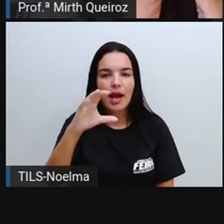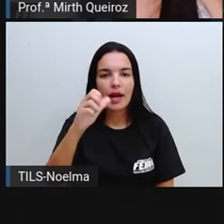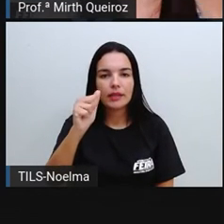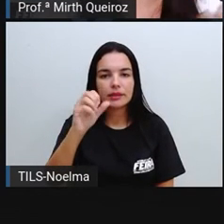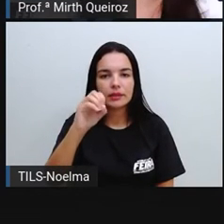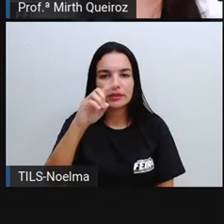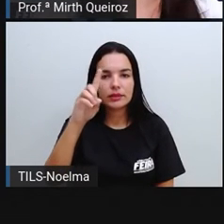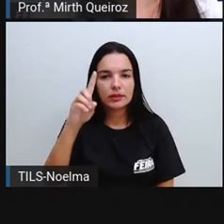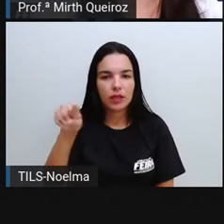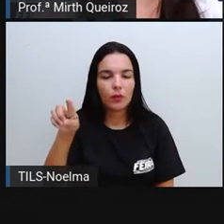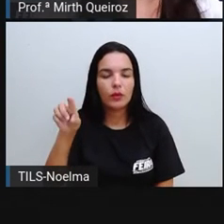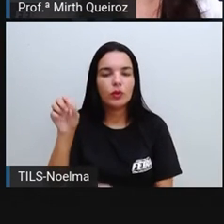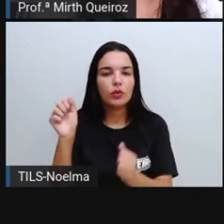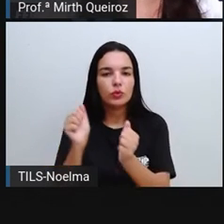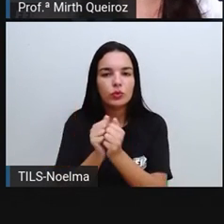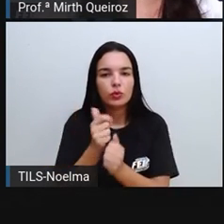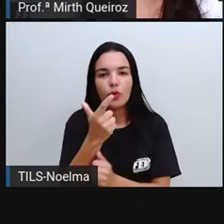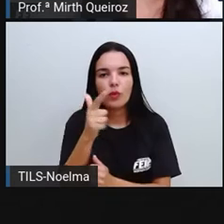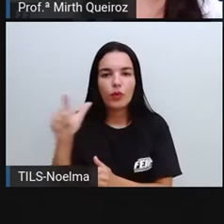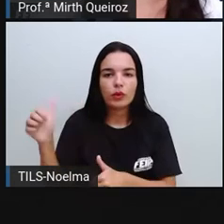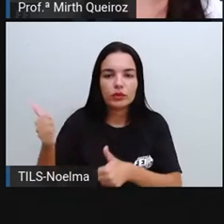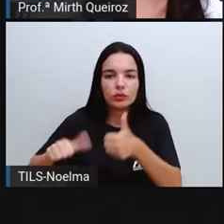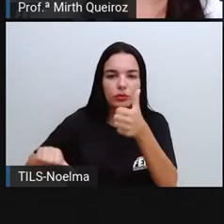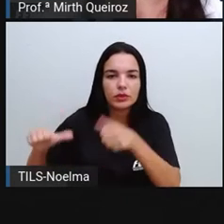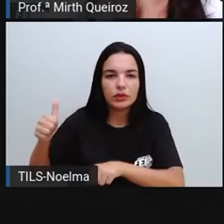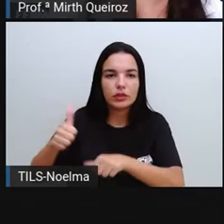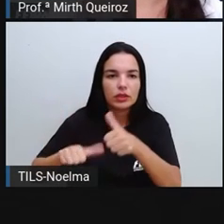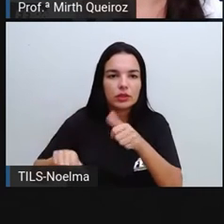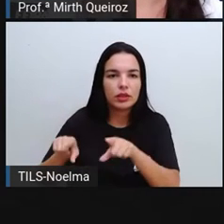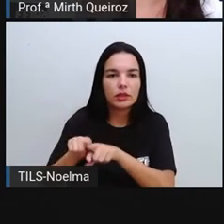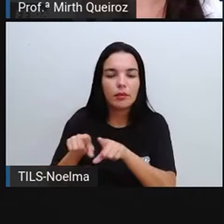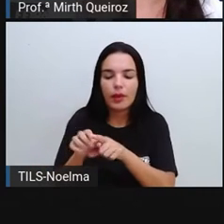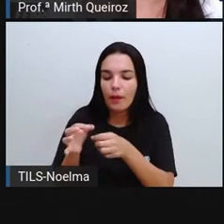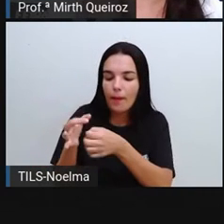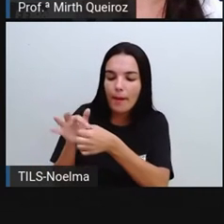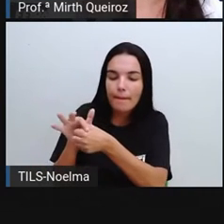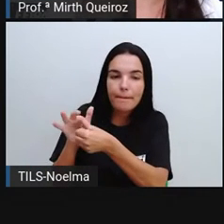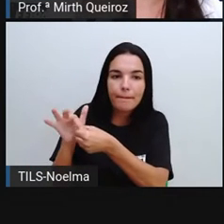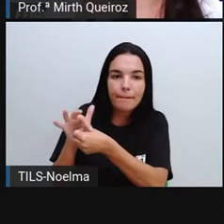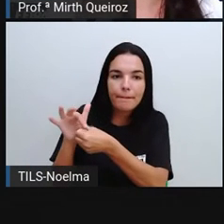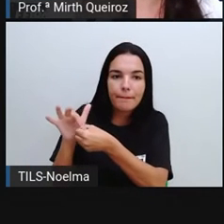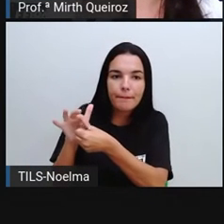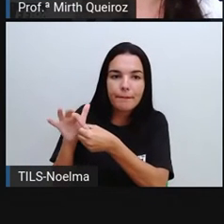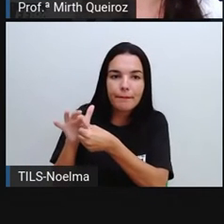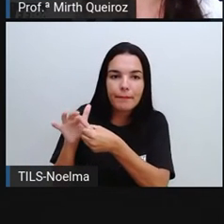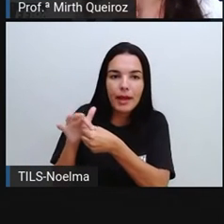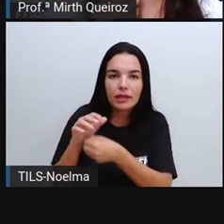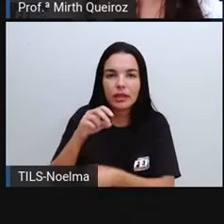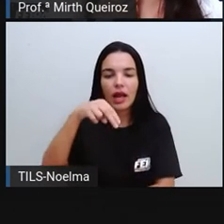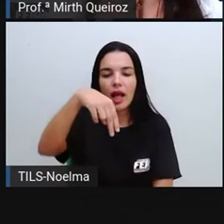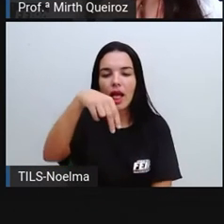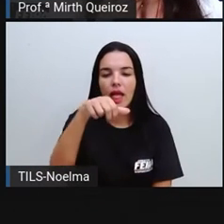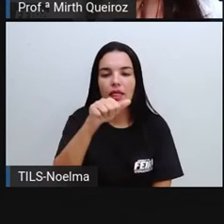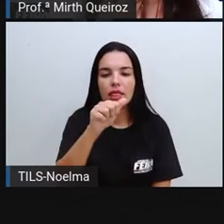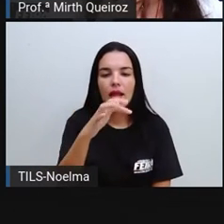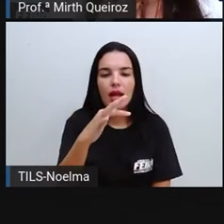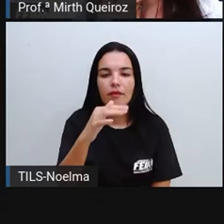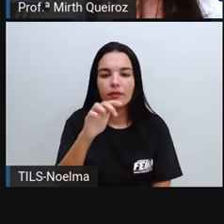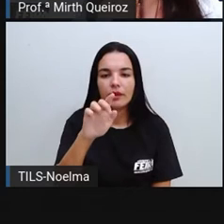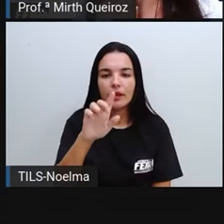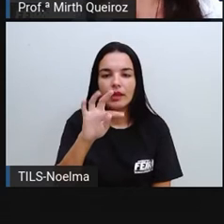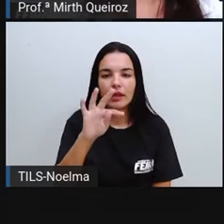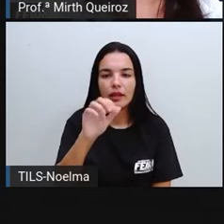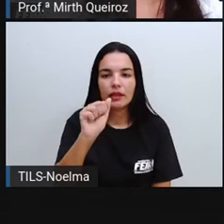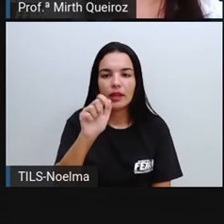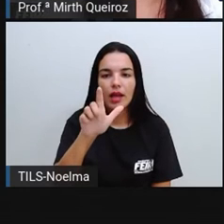que ser a água, que é a naftalina, que é uma pedrinha que ela é utilizada para combate de barata, geralmente se coloca em armário,